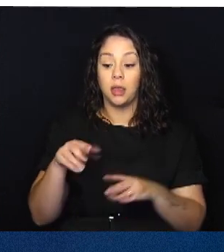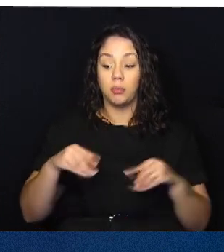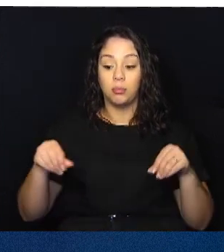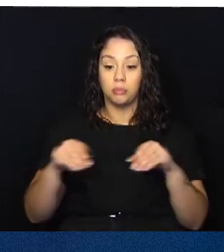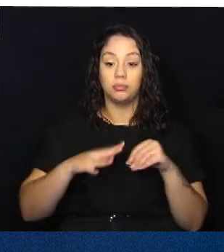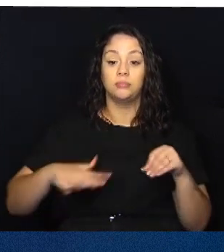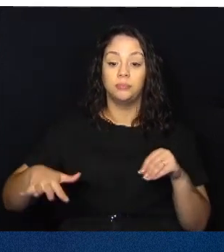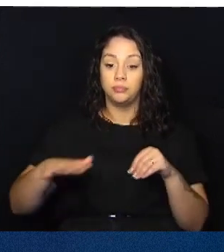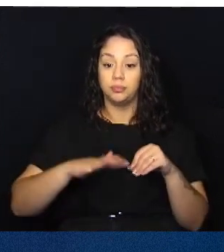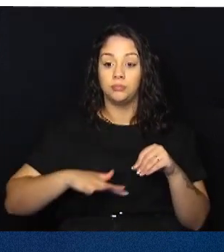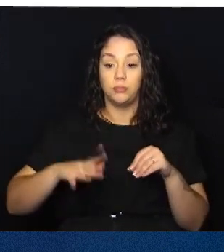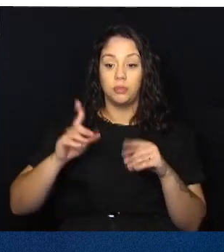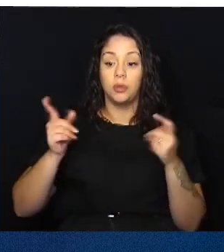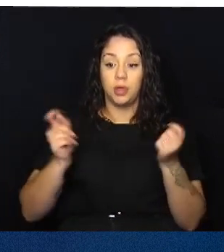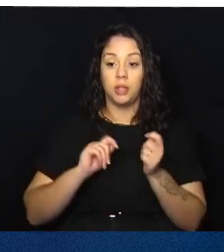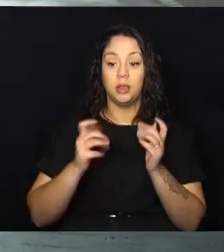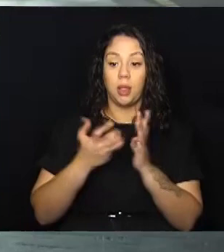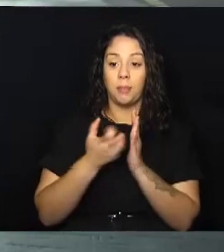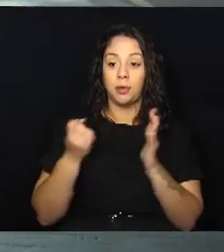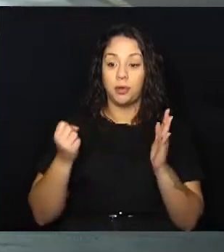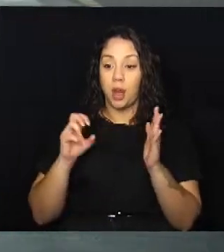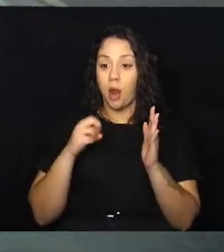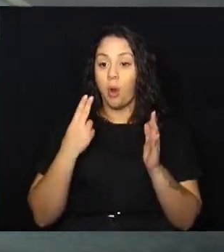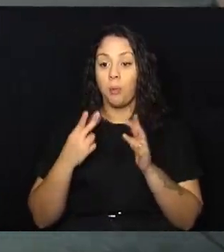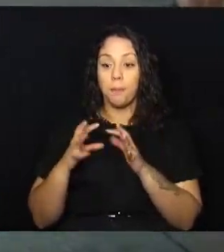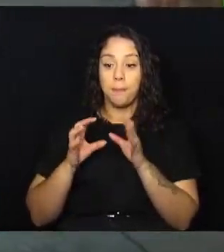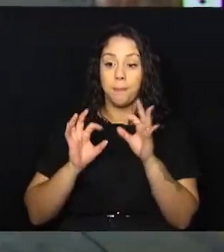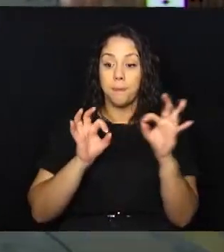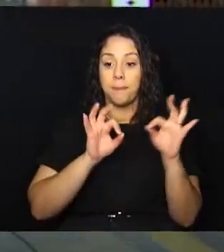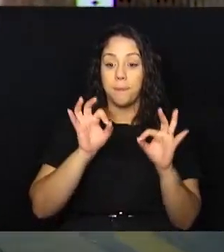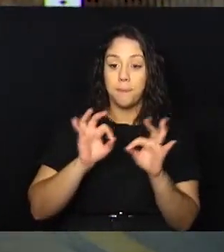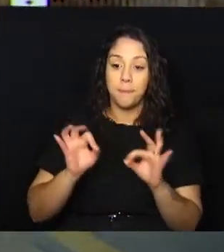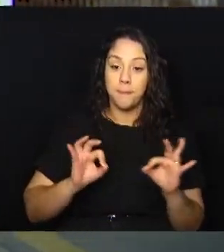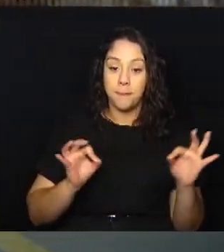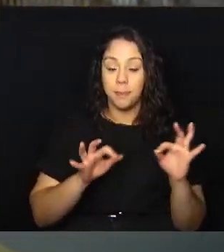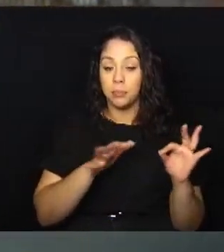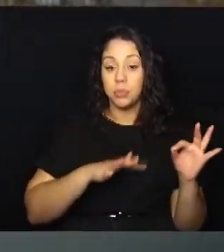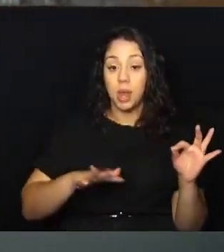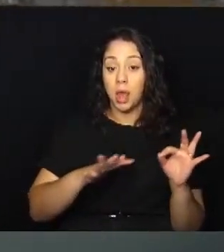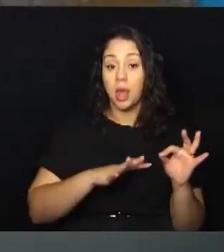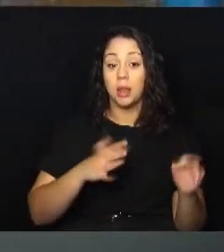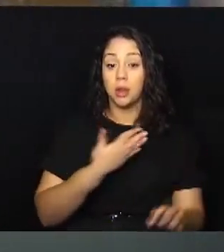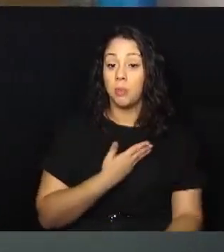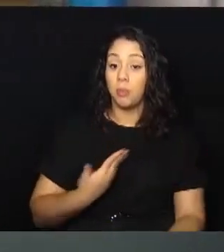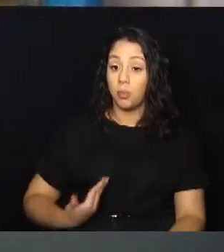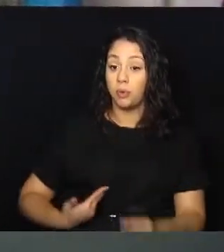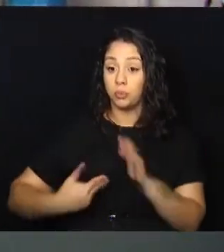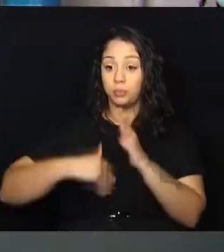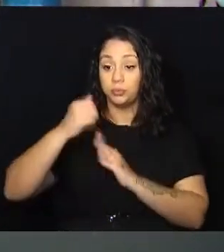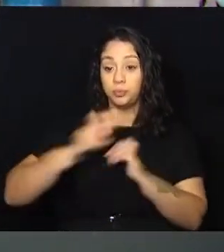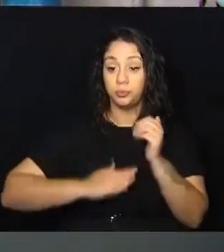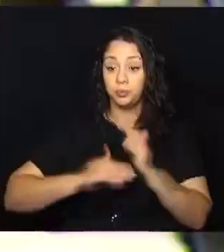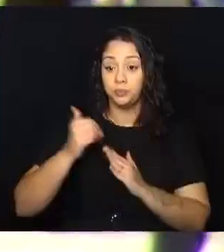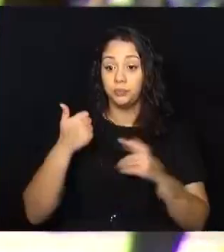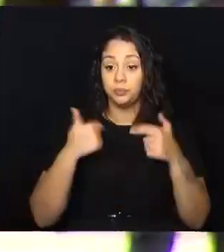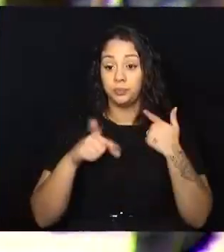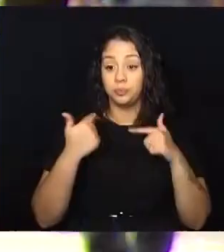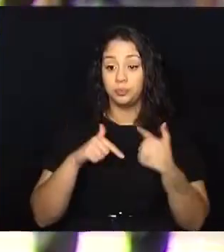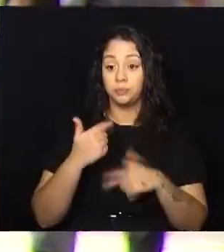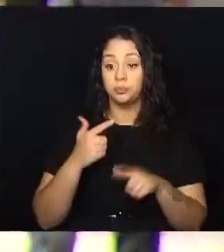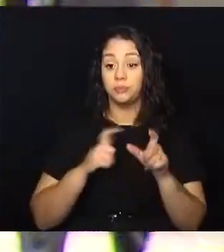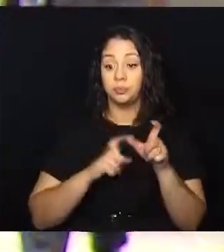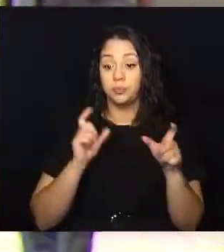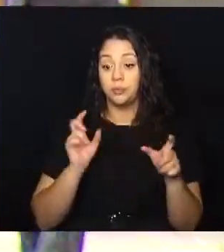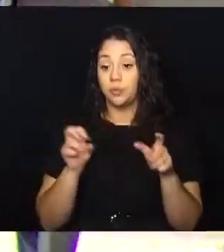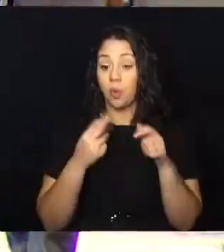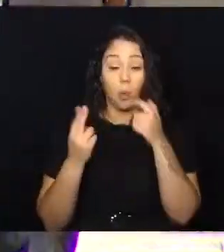exercício do comércio em instalações removíveis, em geral, nas vias e logradouros públicos, para o exercício